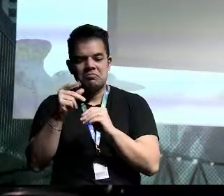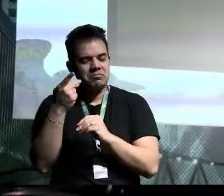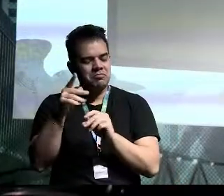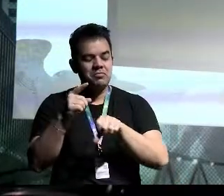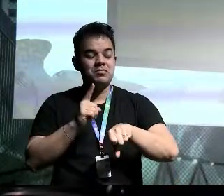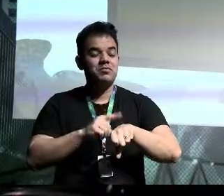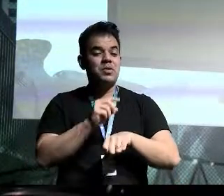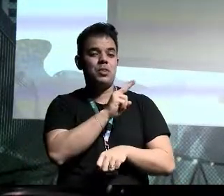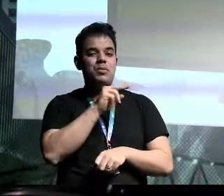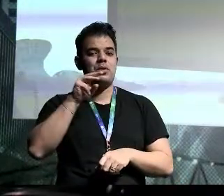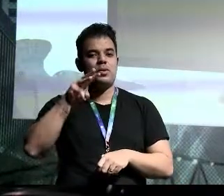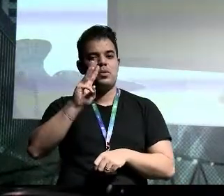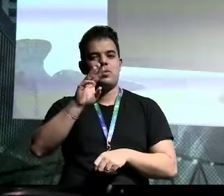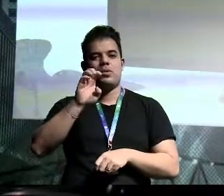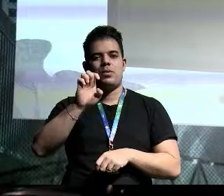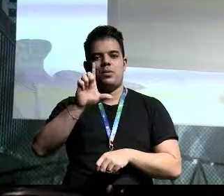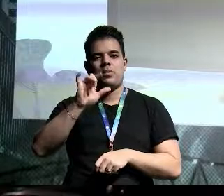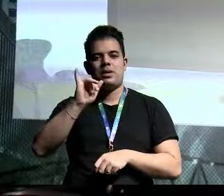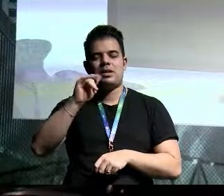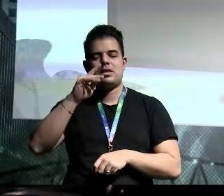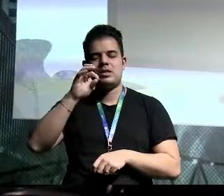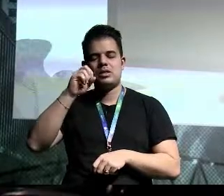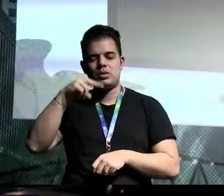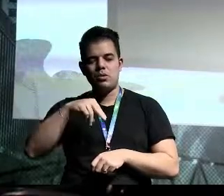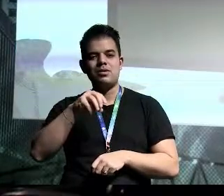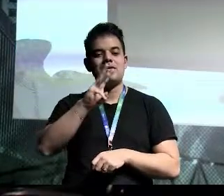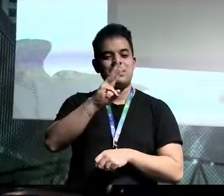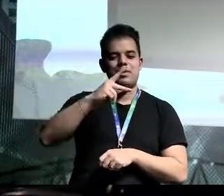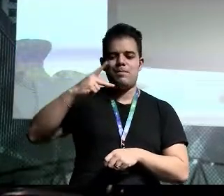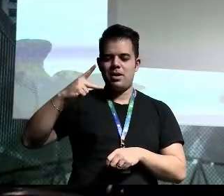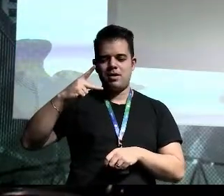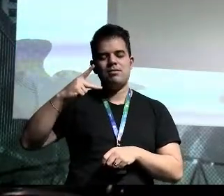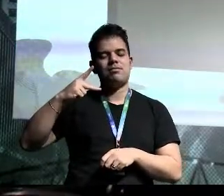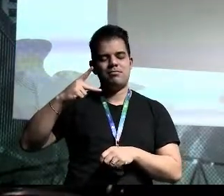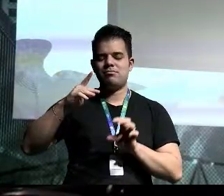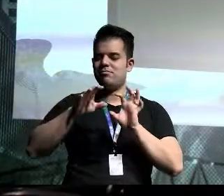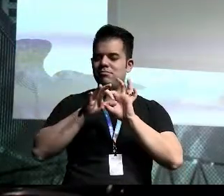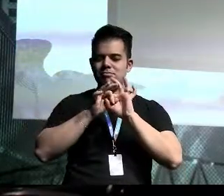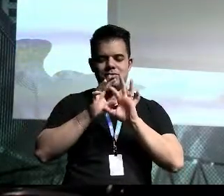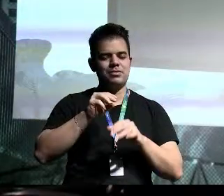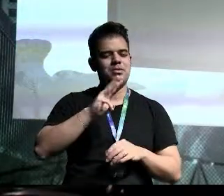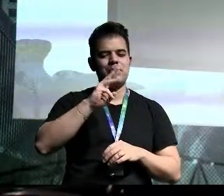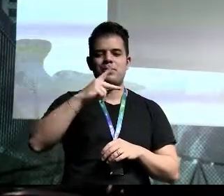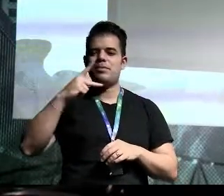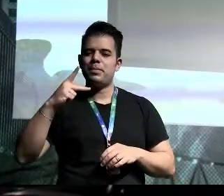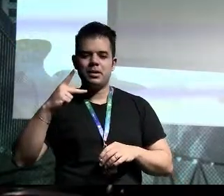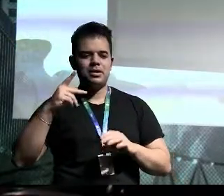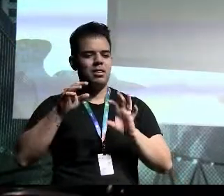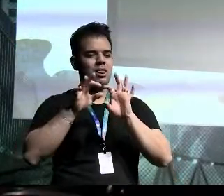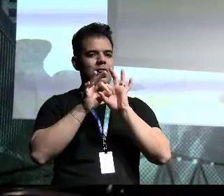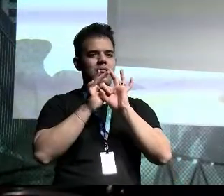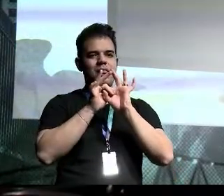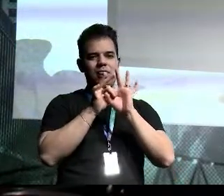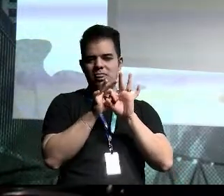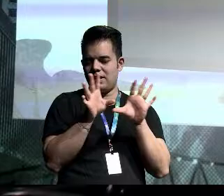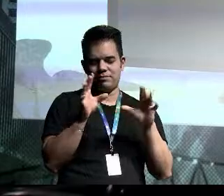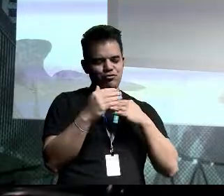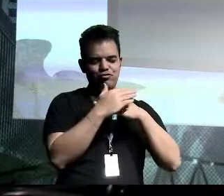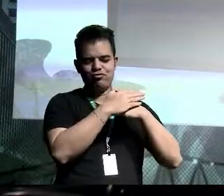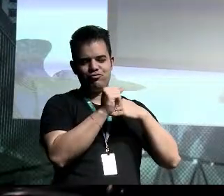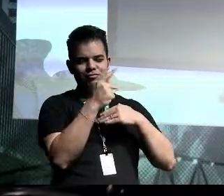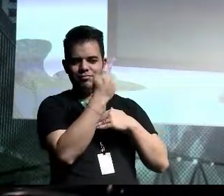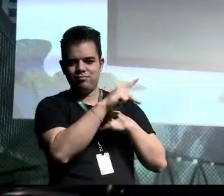eu me chamo Wellington Pinto, na hora o pessoal me conhece como WP, eu sou W e está tudo bem, pode se referir da forma que você desejar com essas designações.